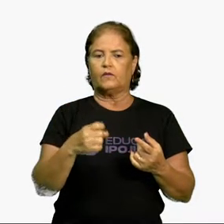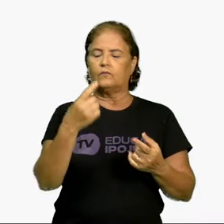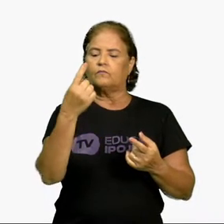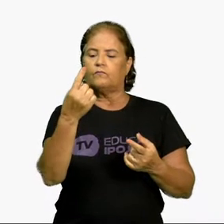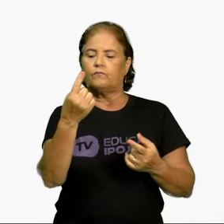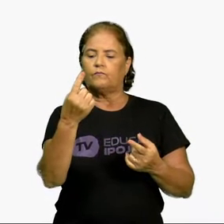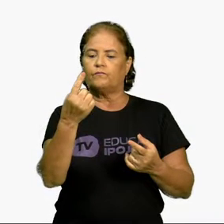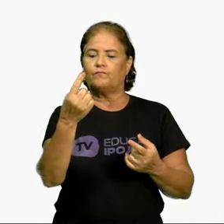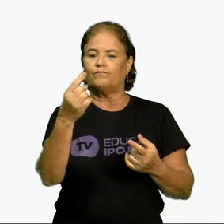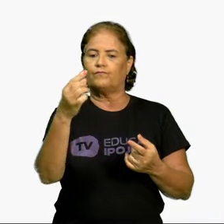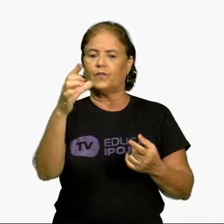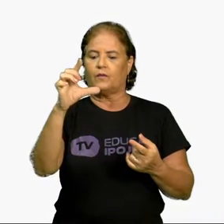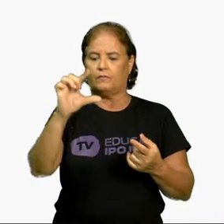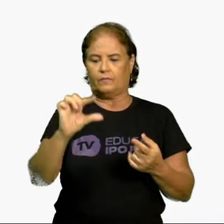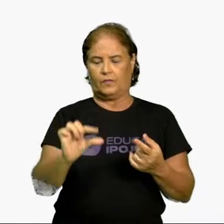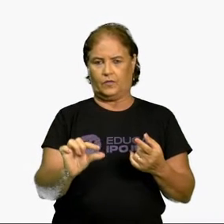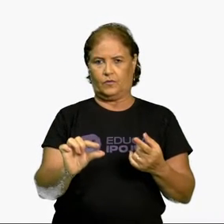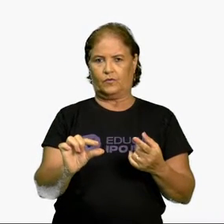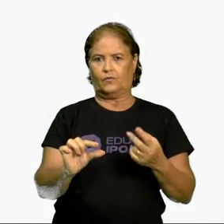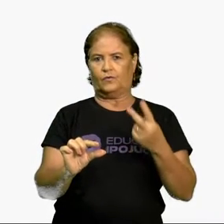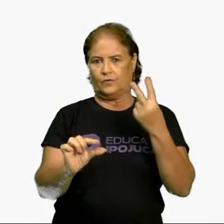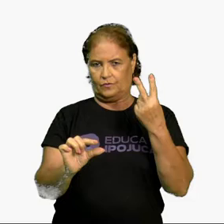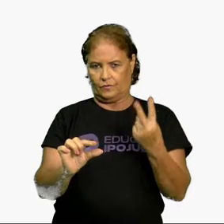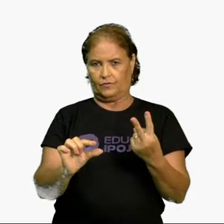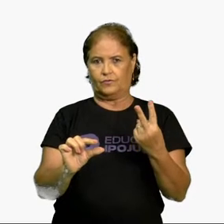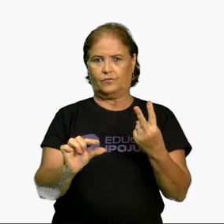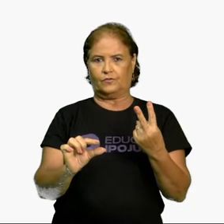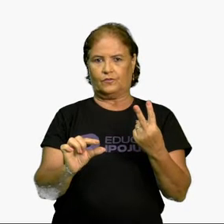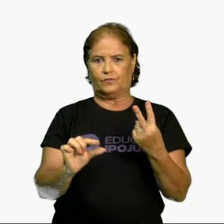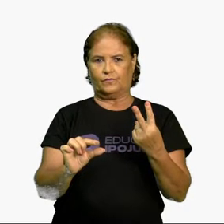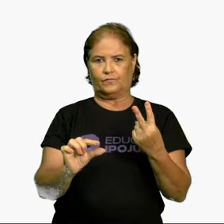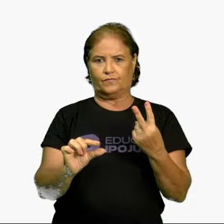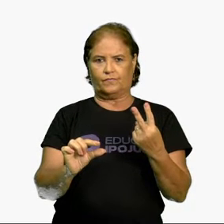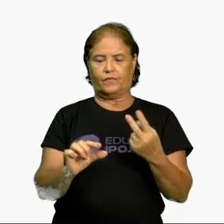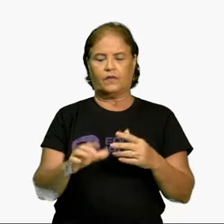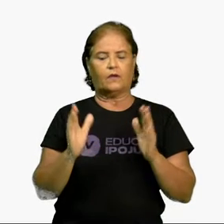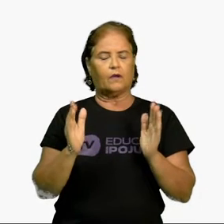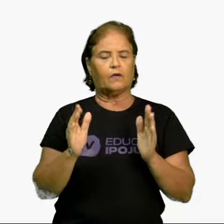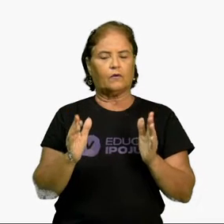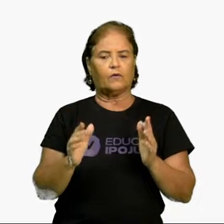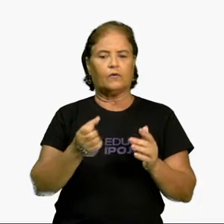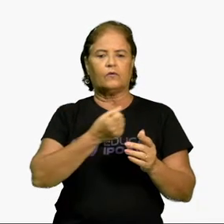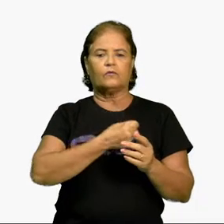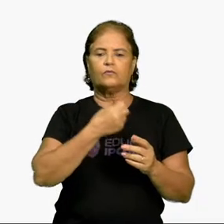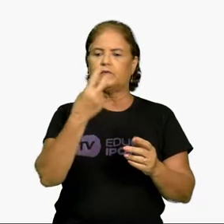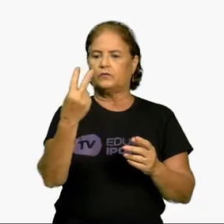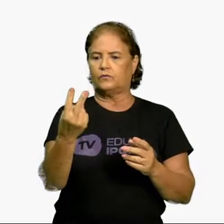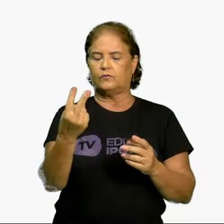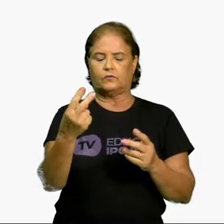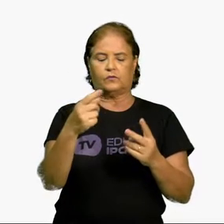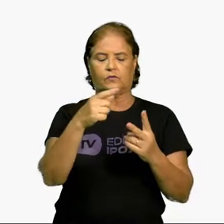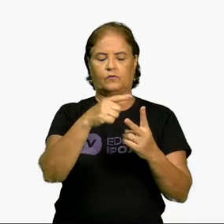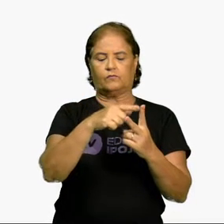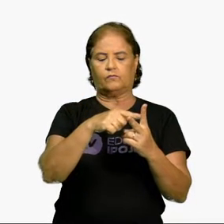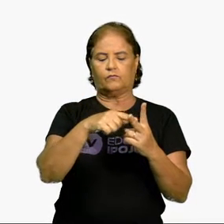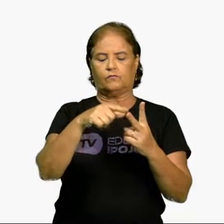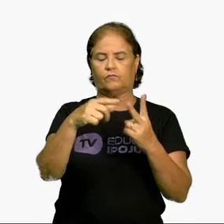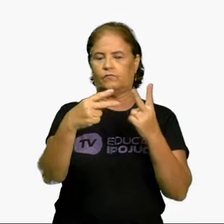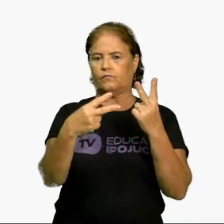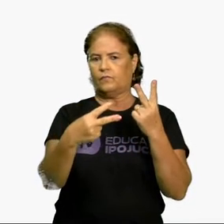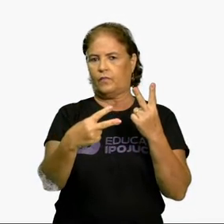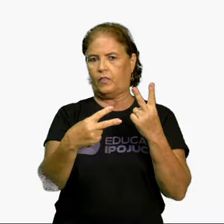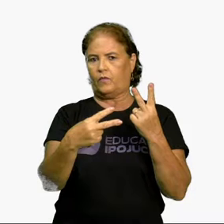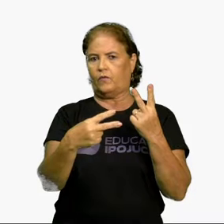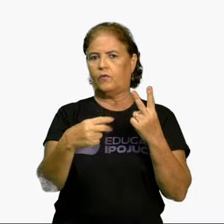2, certo? Então já testei com 1, vou tentar agora com 2. 2 ao quadrado é 4.